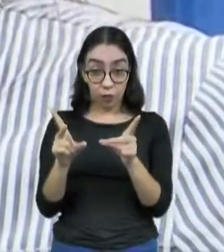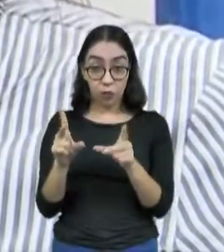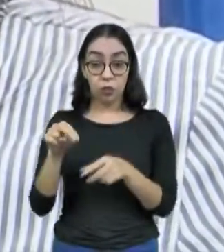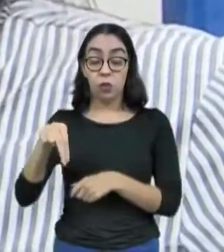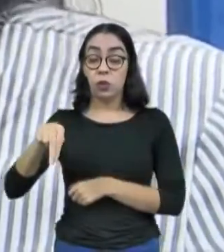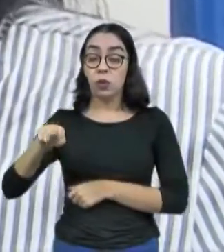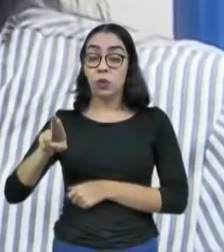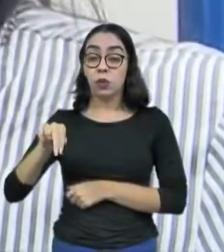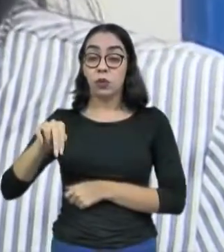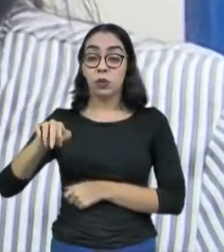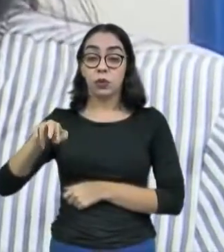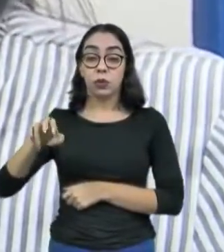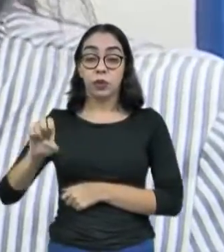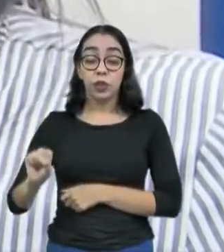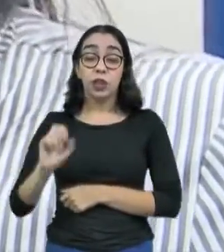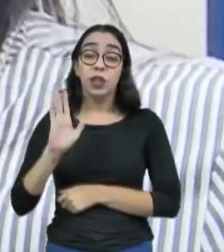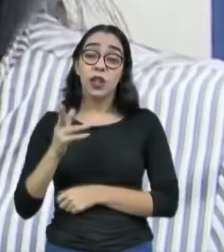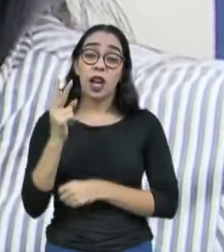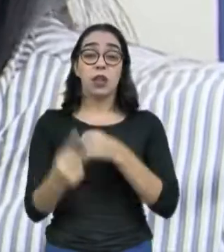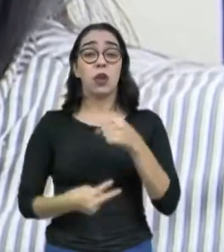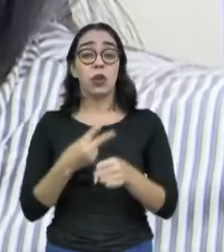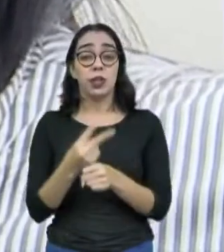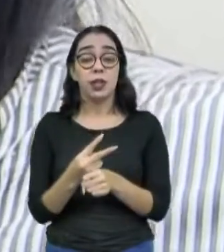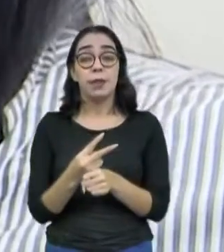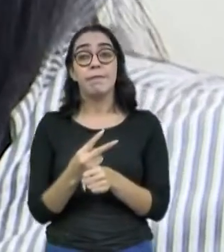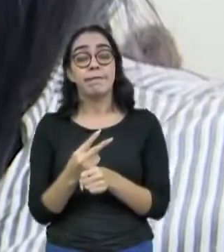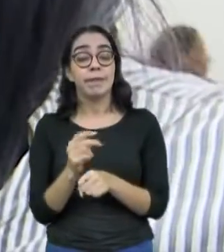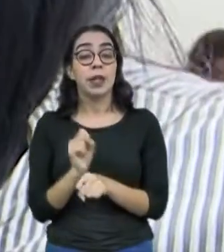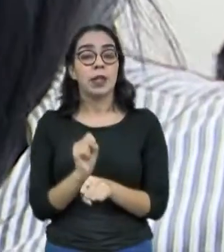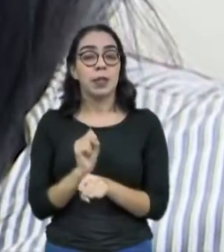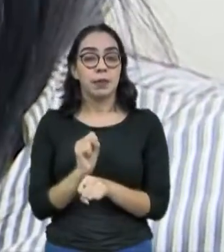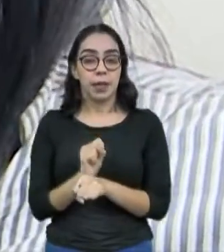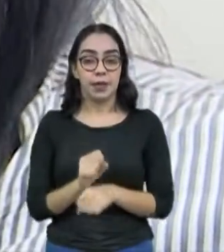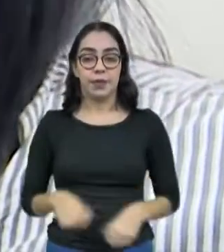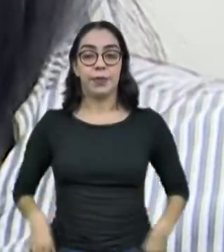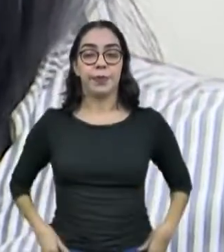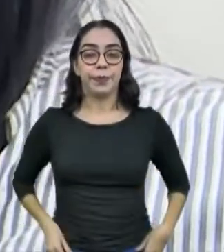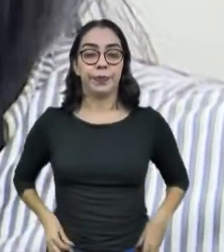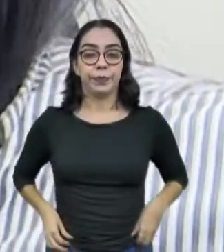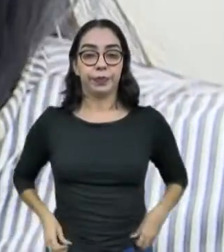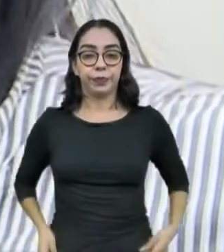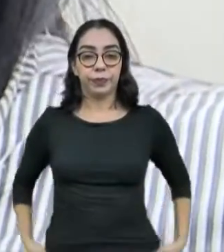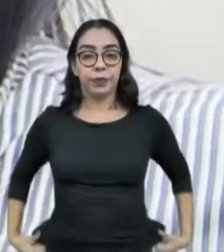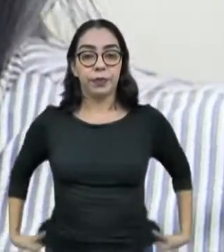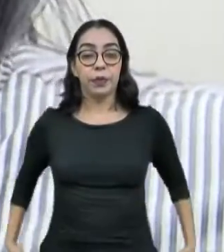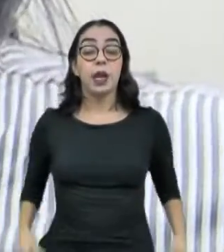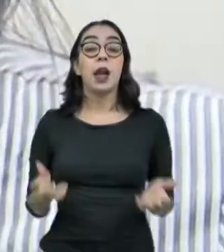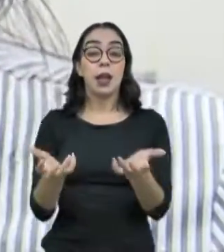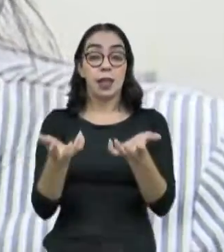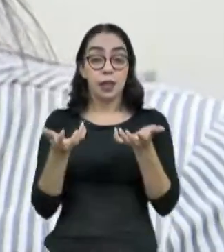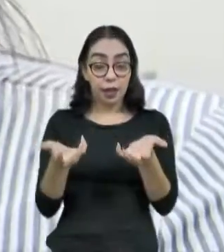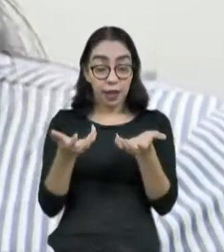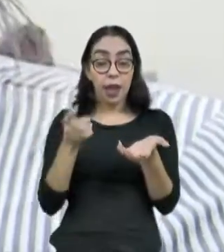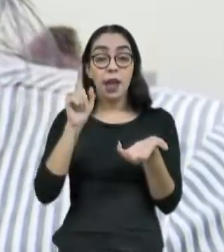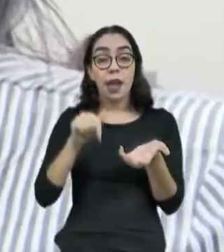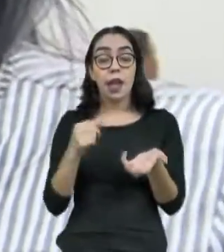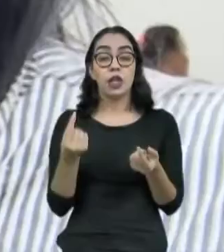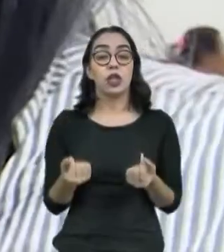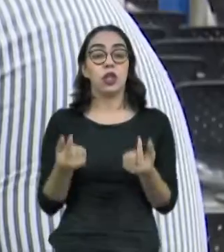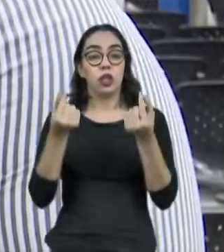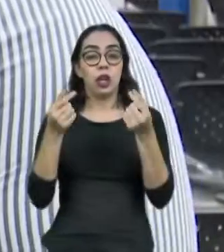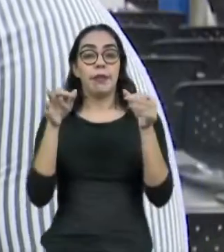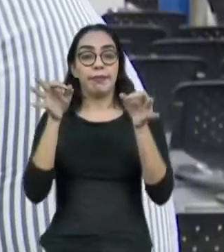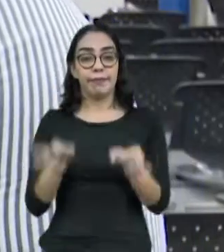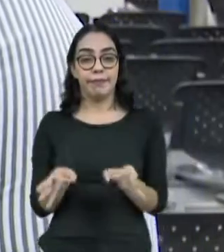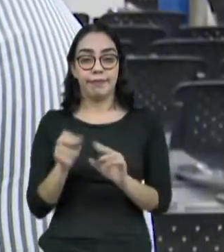desempregada há dois anos e está tentando sair da informalidade. O que ela quer mesmo é a garantia do dinheiro certo no final do mês.